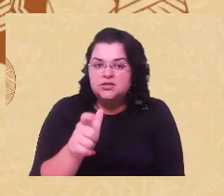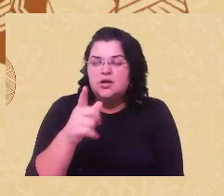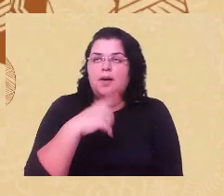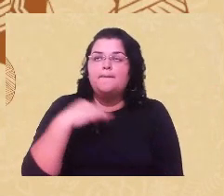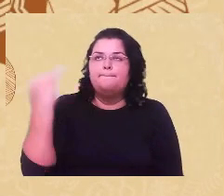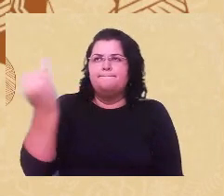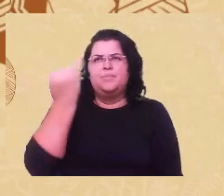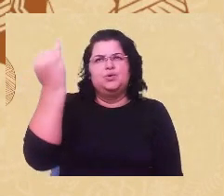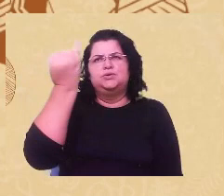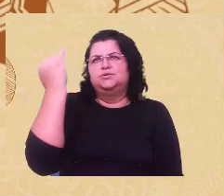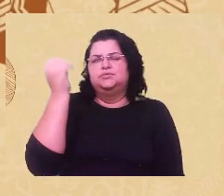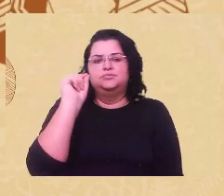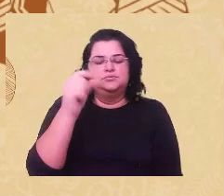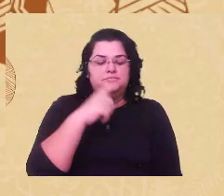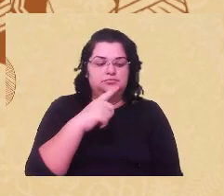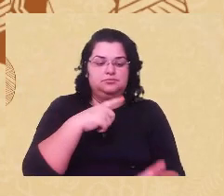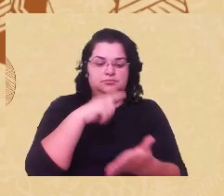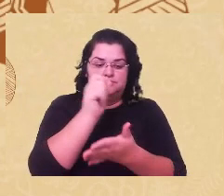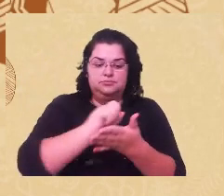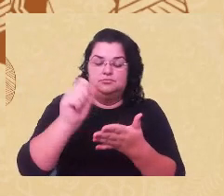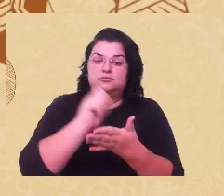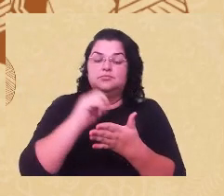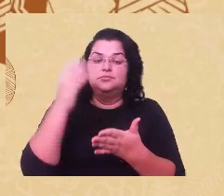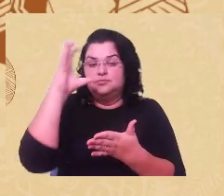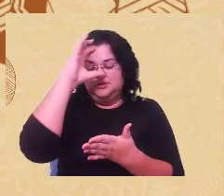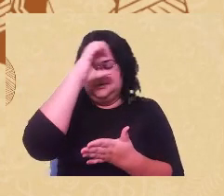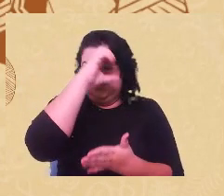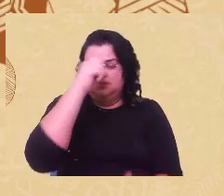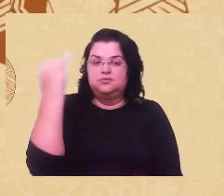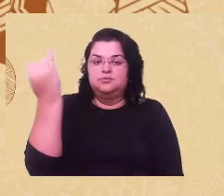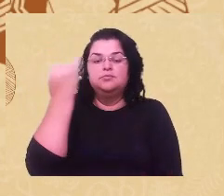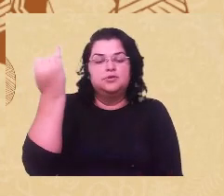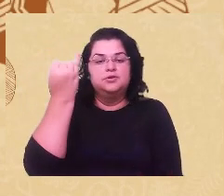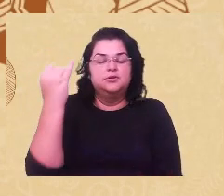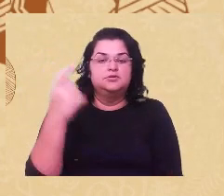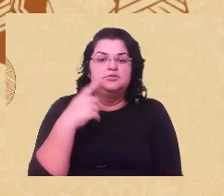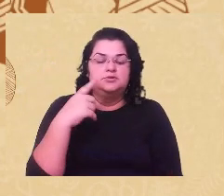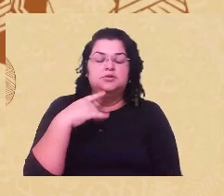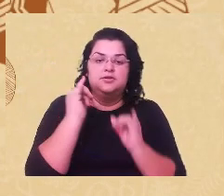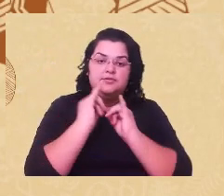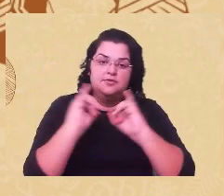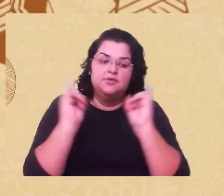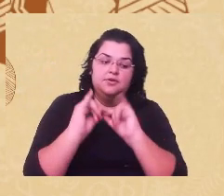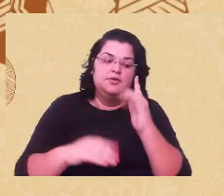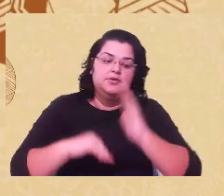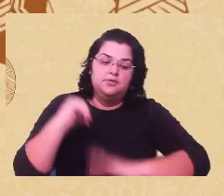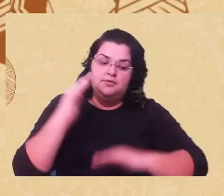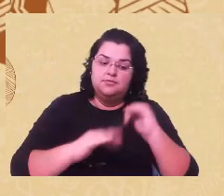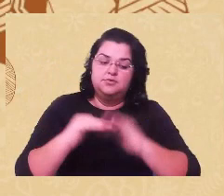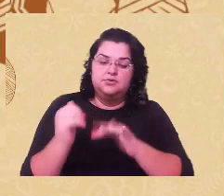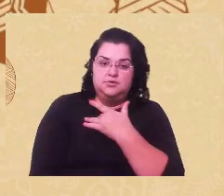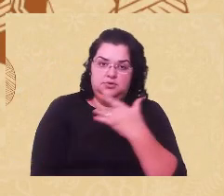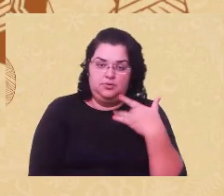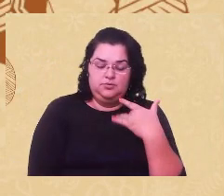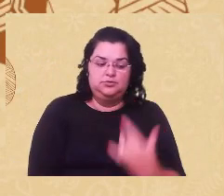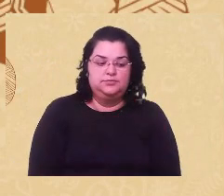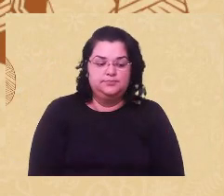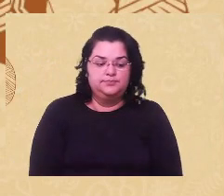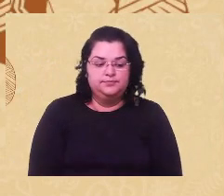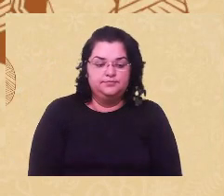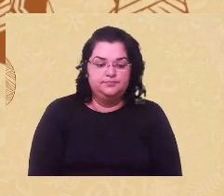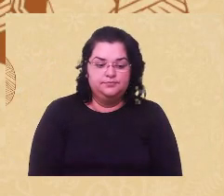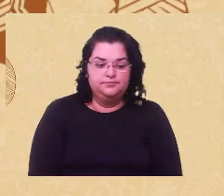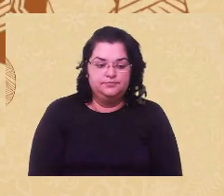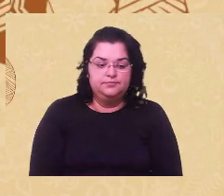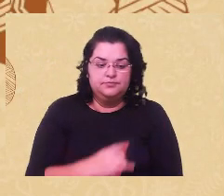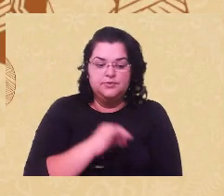agotemos como premissa básica, né? Nas nossas lógicas de formativa de profissionais de saúde. É preciso recuperar, por exemplo, que